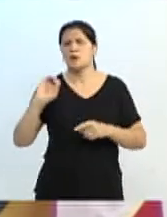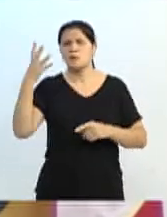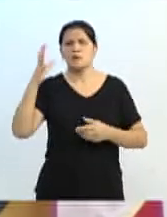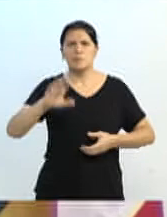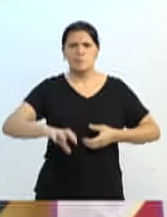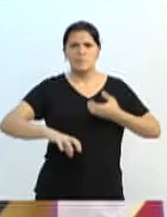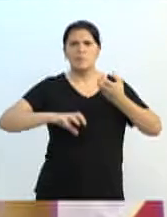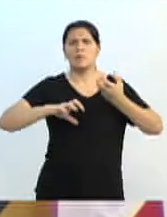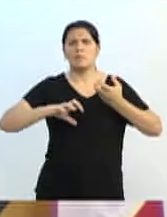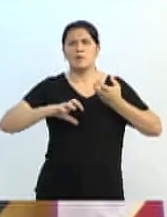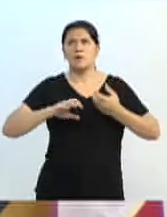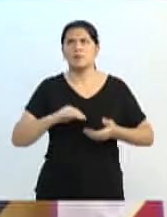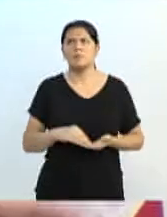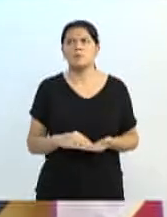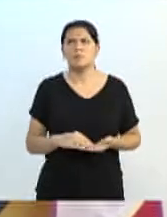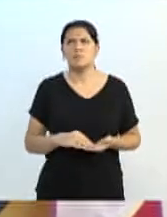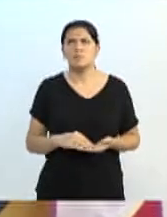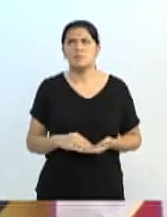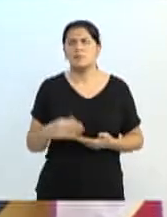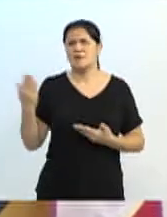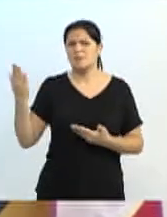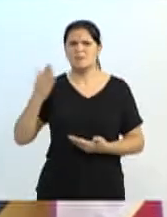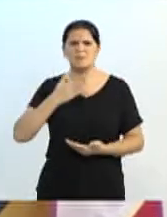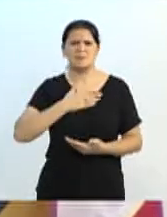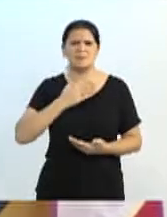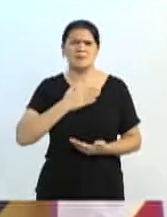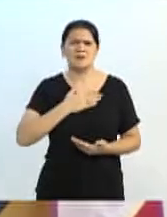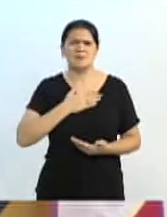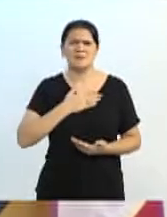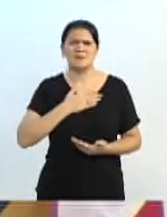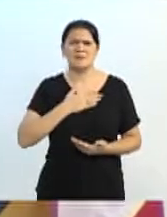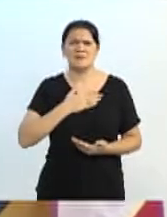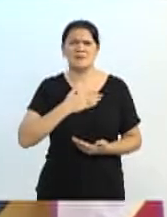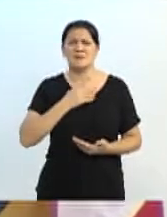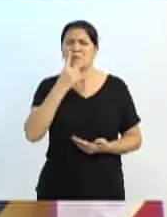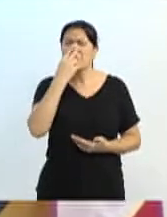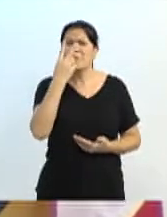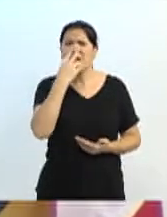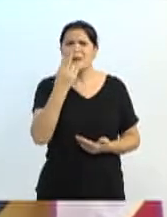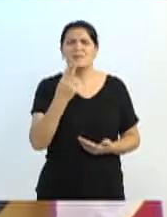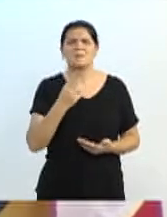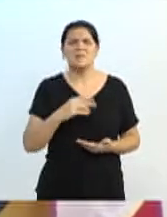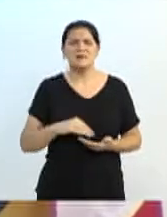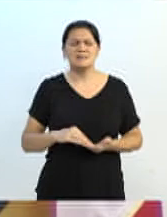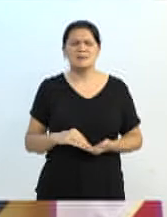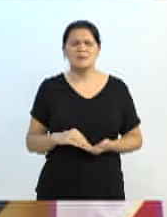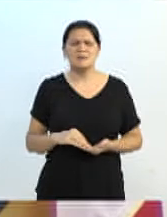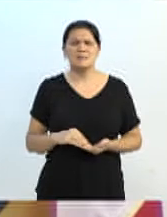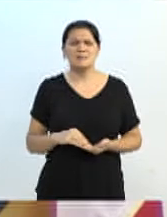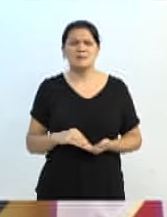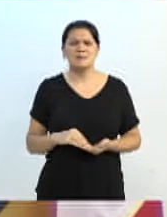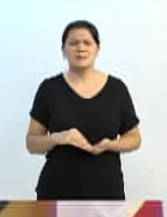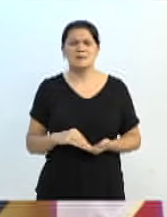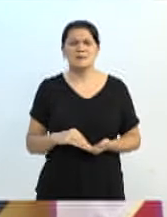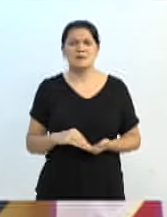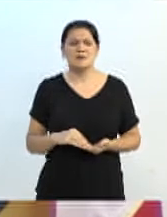Senado, que aquilo realmente, para mim, é um circo. O nome se diz